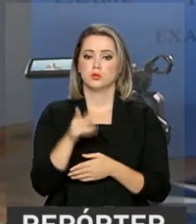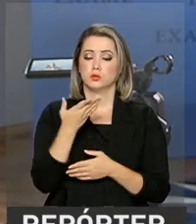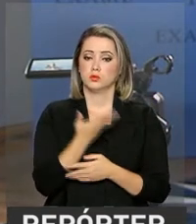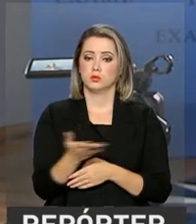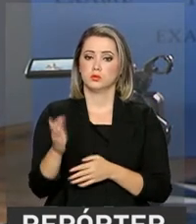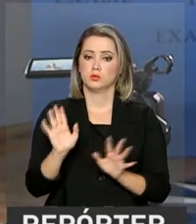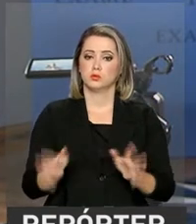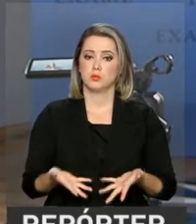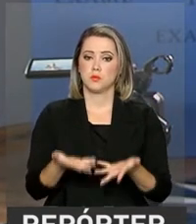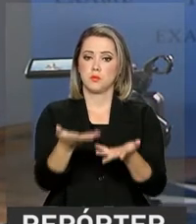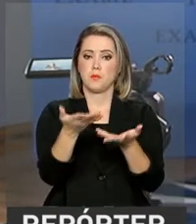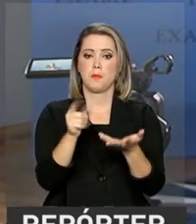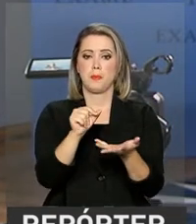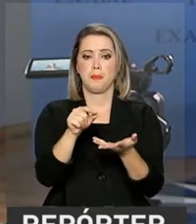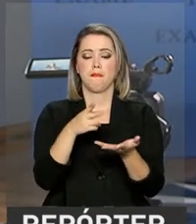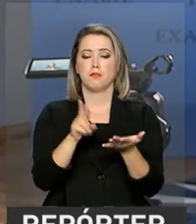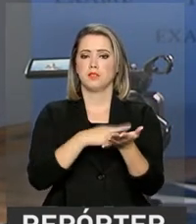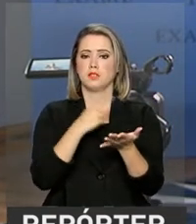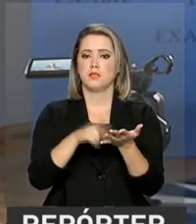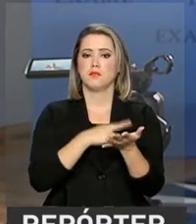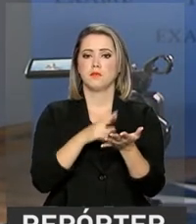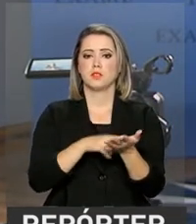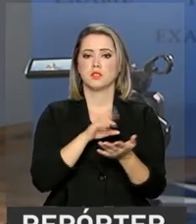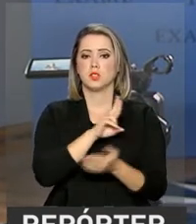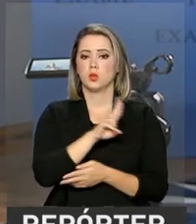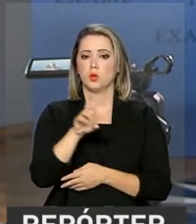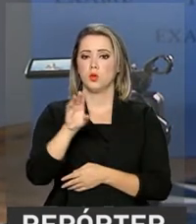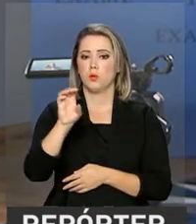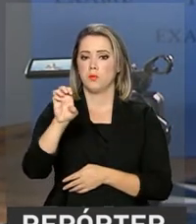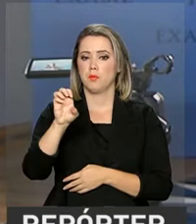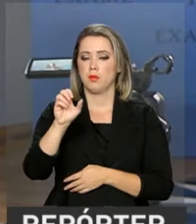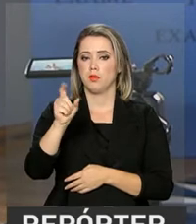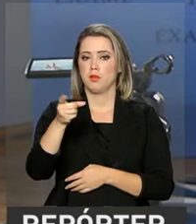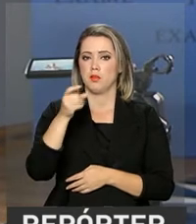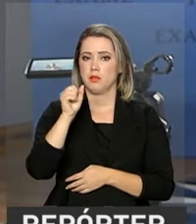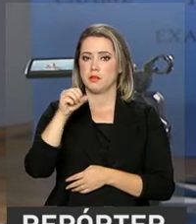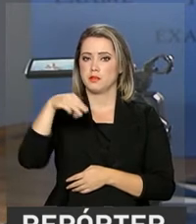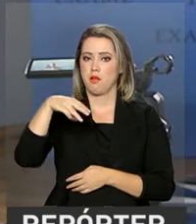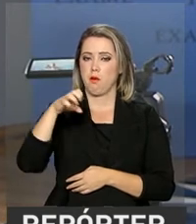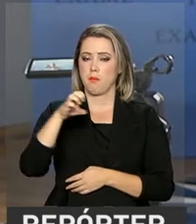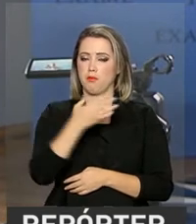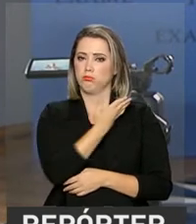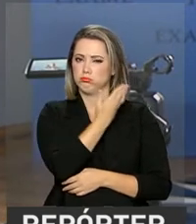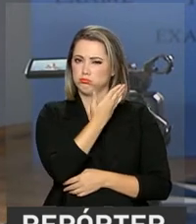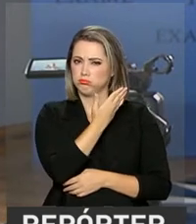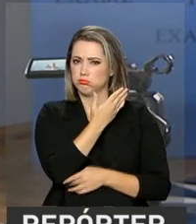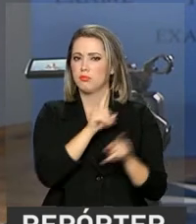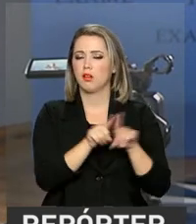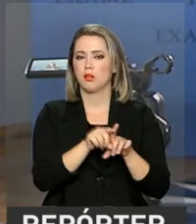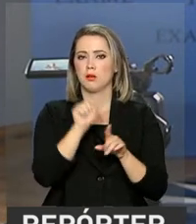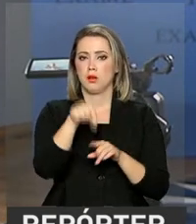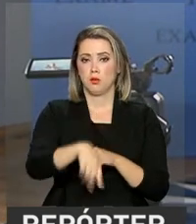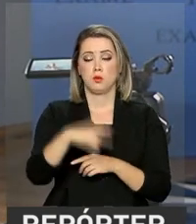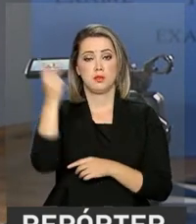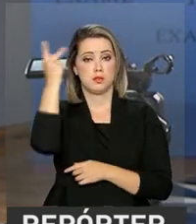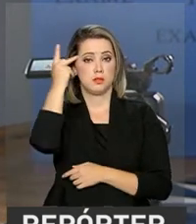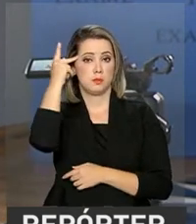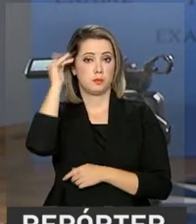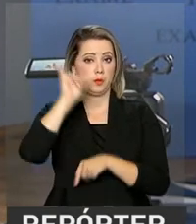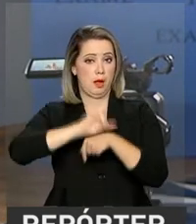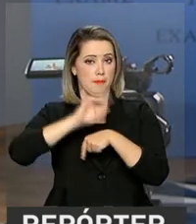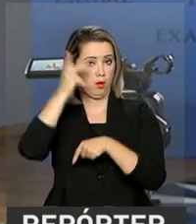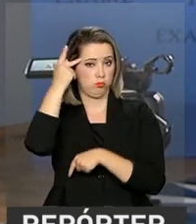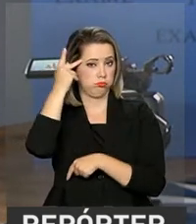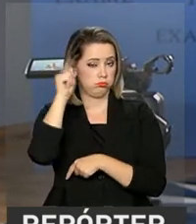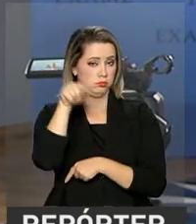promovido pela revista Exame. Acontece a partir das 5 horas da tarde aqui em São Paulo, capital. A gente lembra que essa PEC, essa proposta